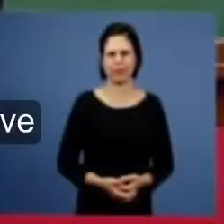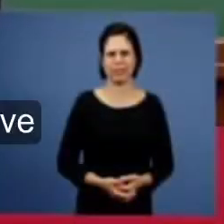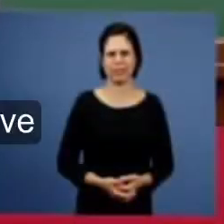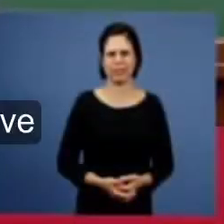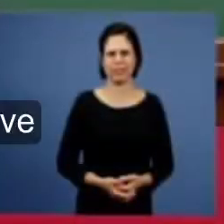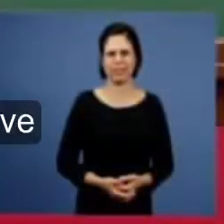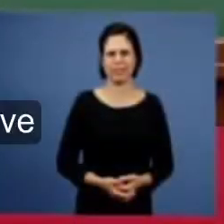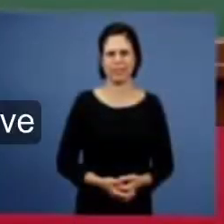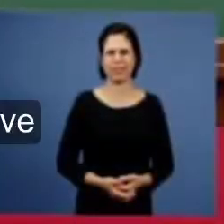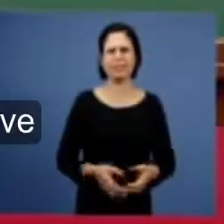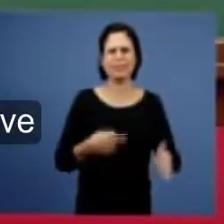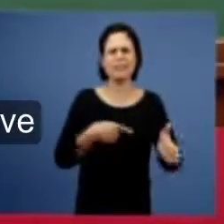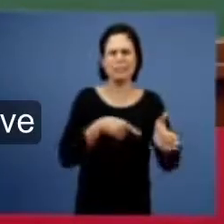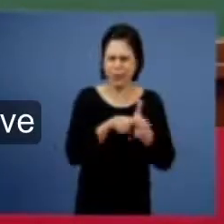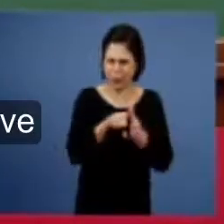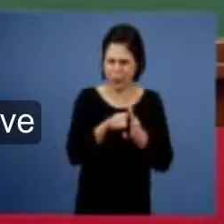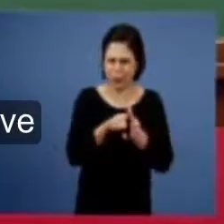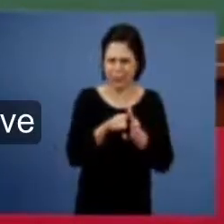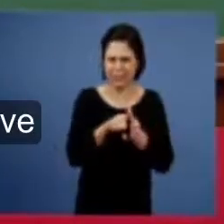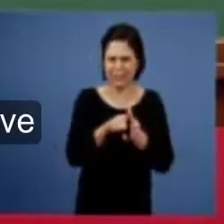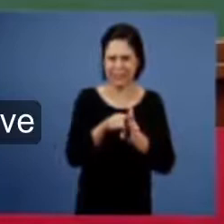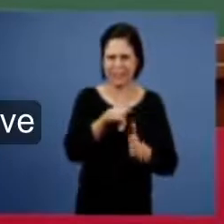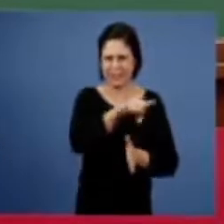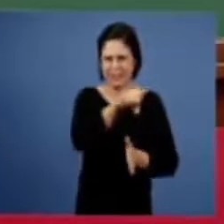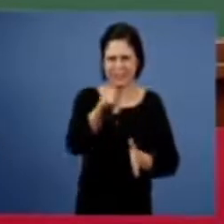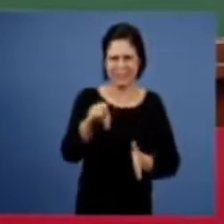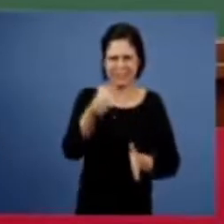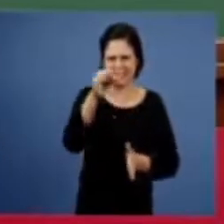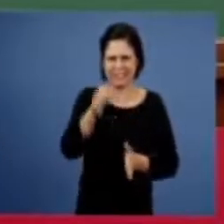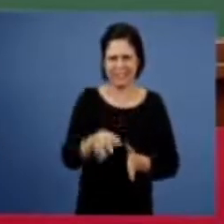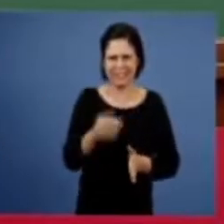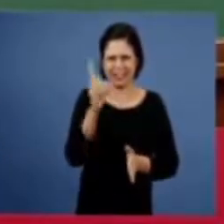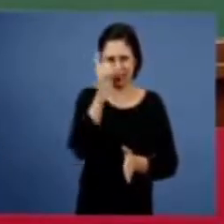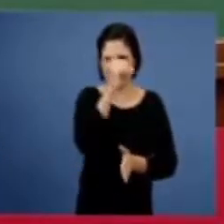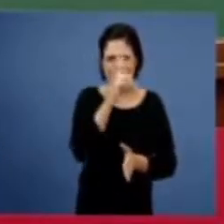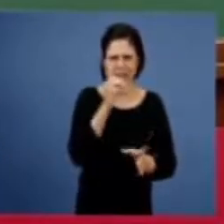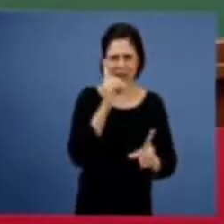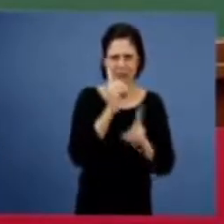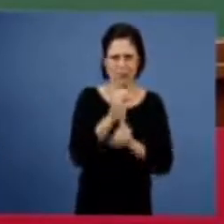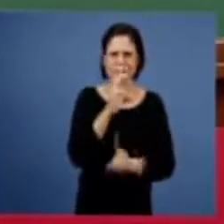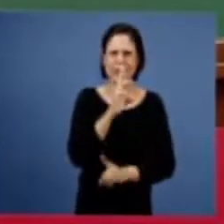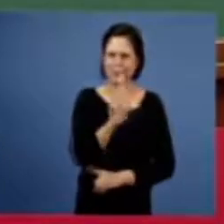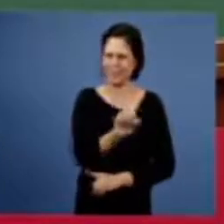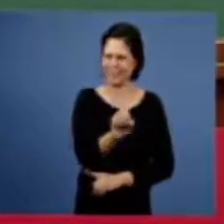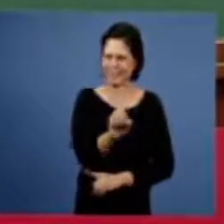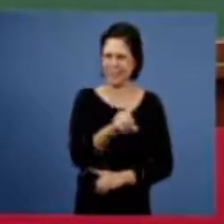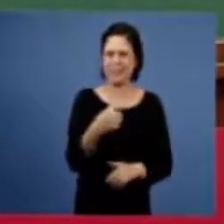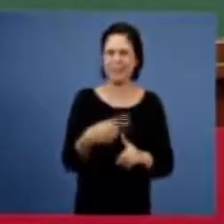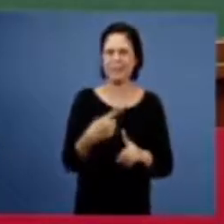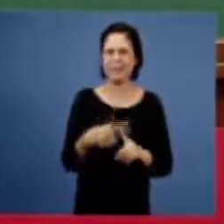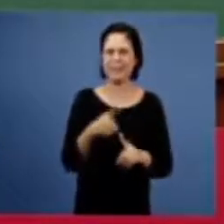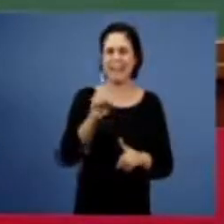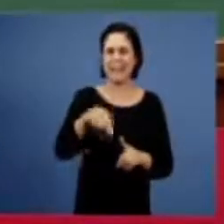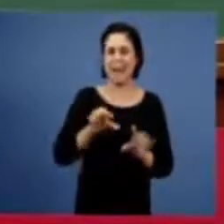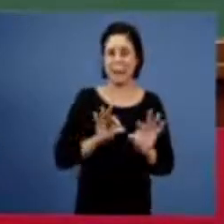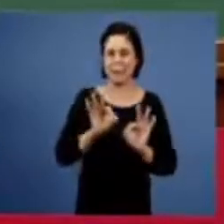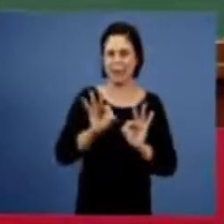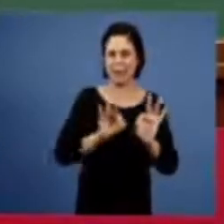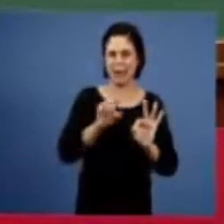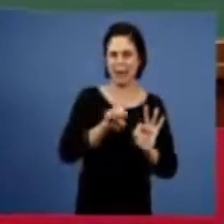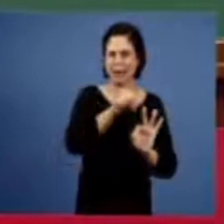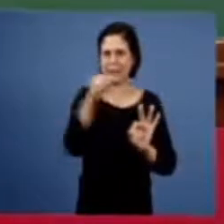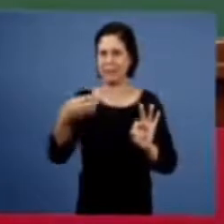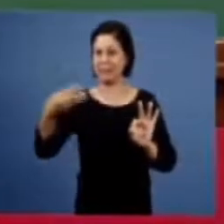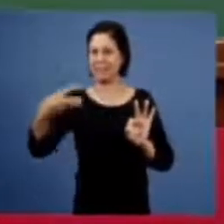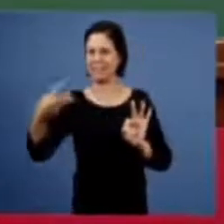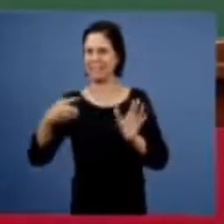meus irmãos essa pergunta certamente os irmãos não tiveram muita dificuldade de responder porque ela é um preparo para a terceira pergunta